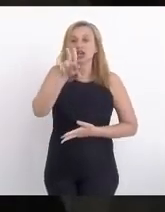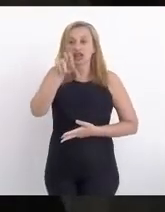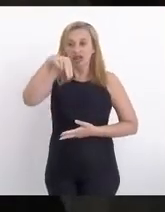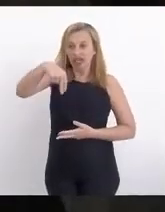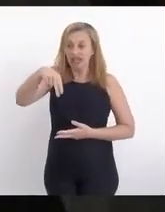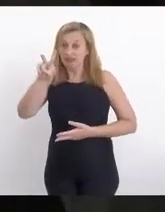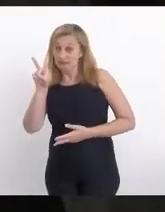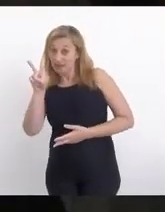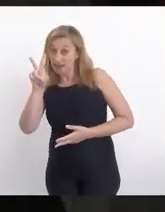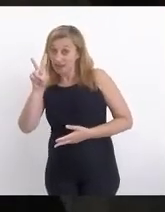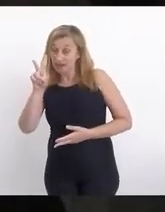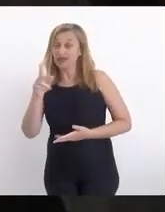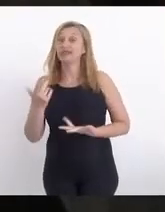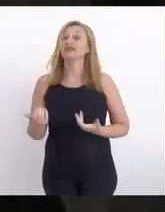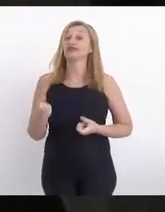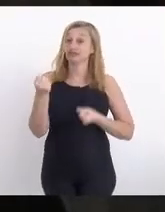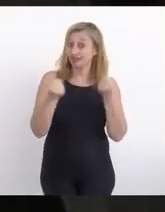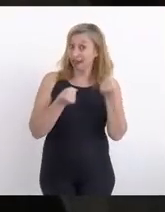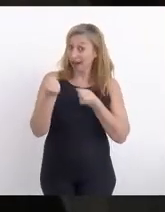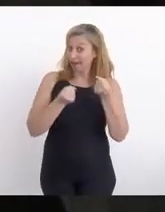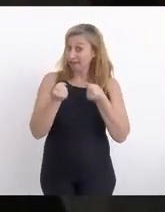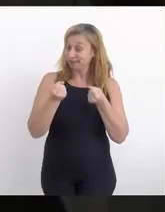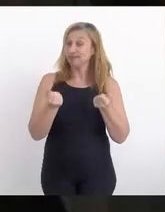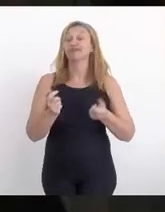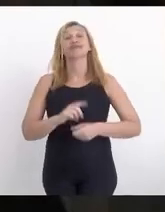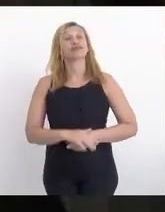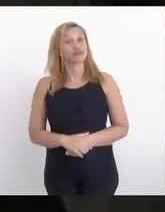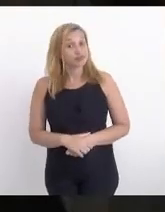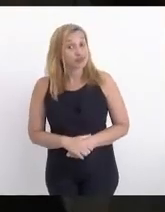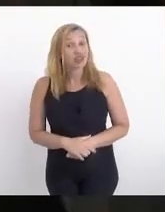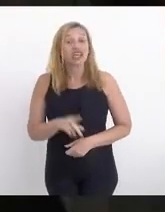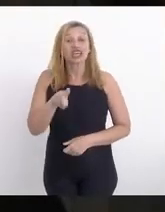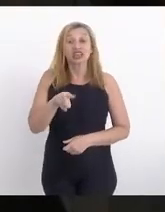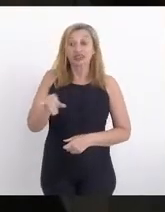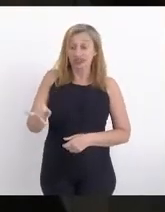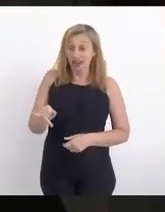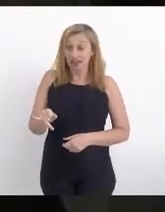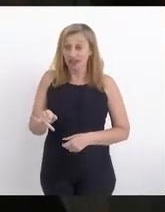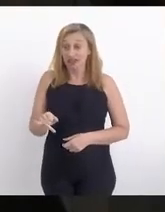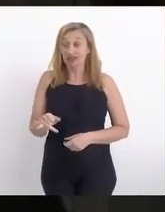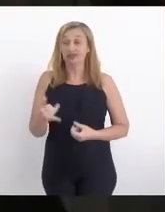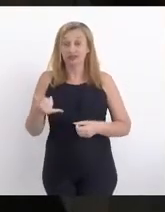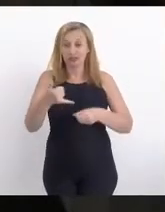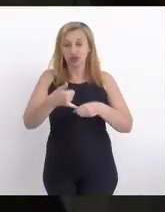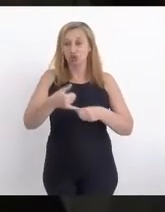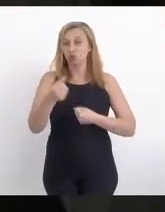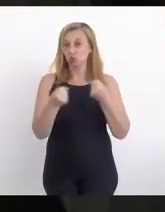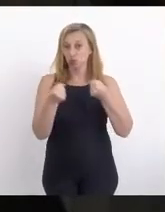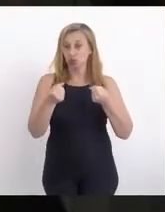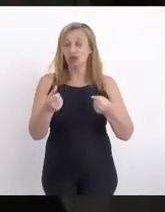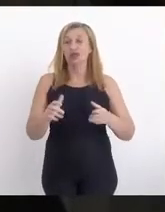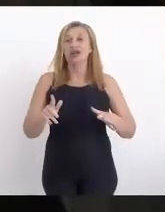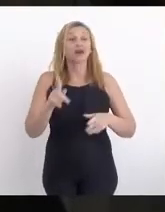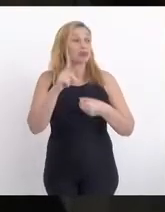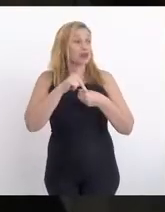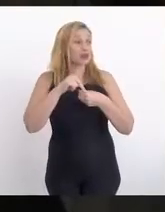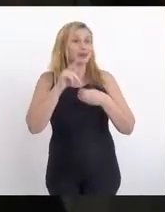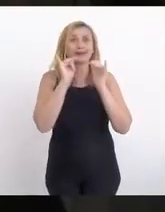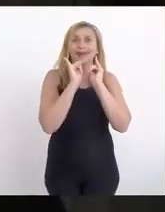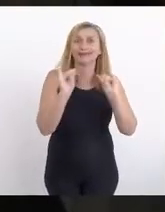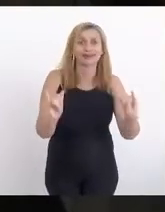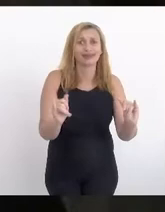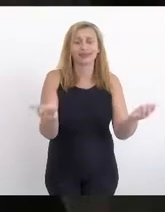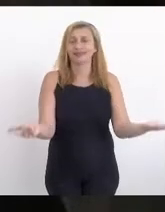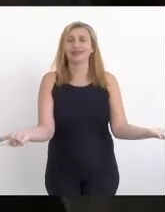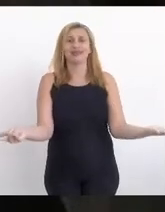o gás veicular, gás natural veicular, que vai abastecer os veículos. Petrobras está anunciando